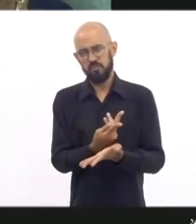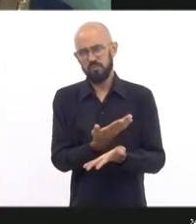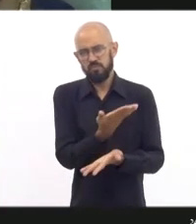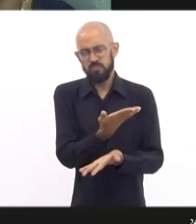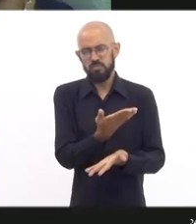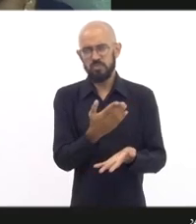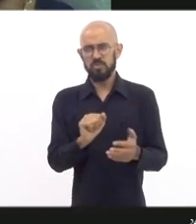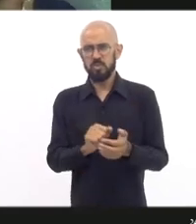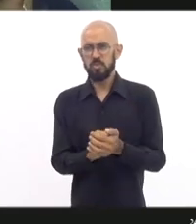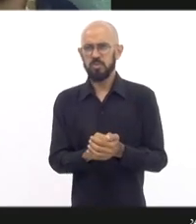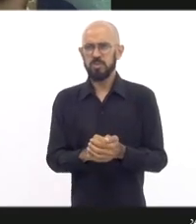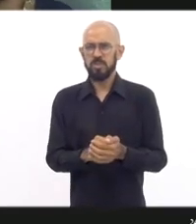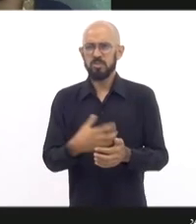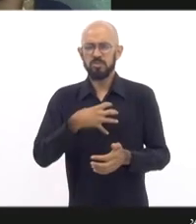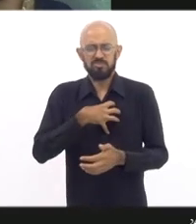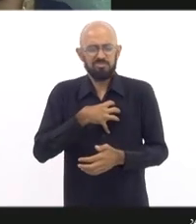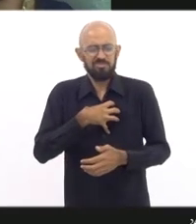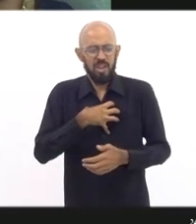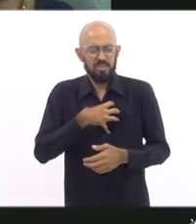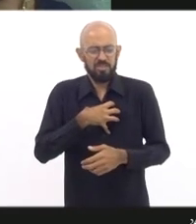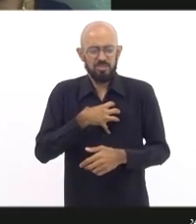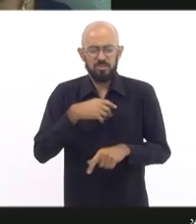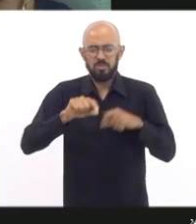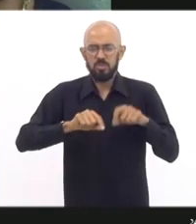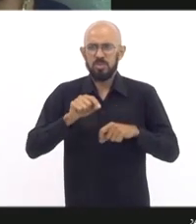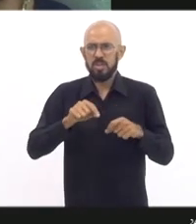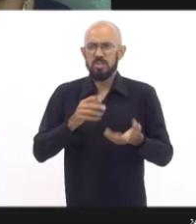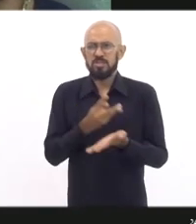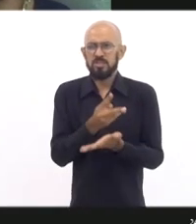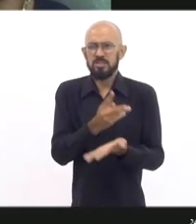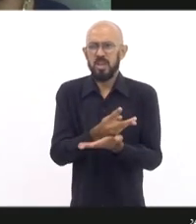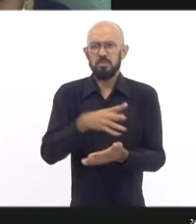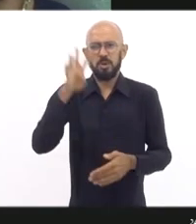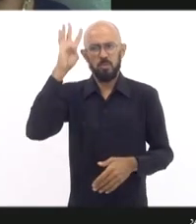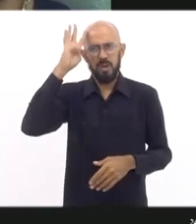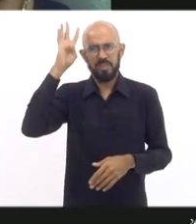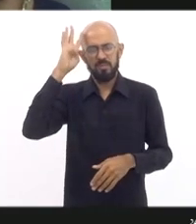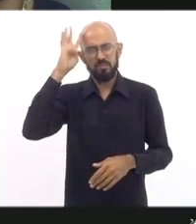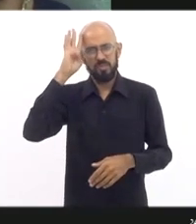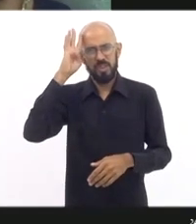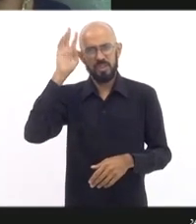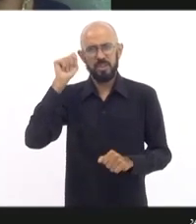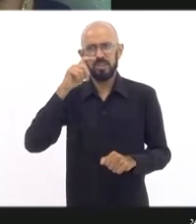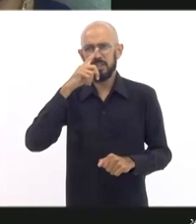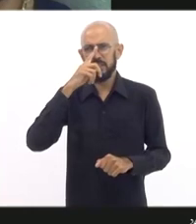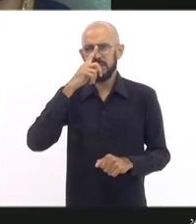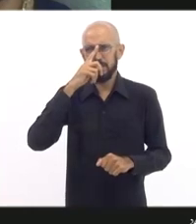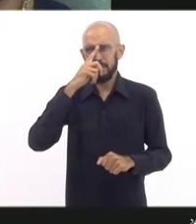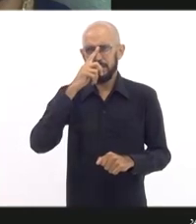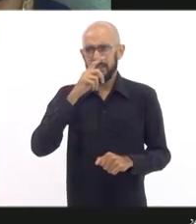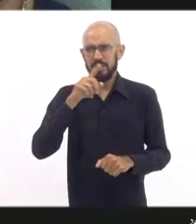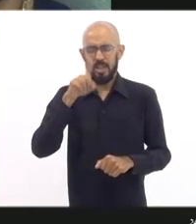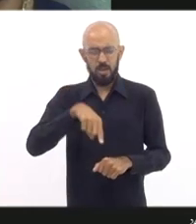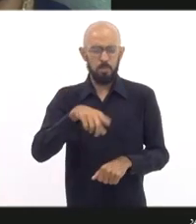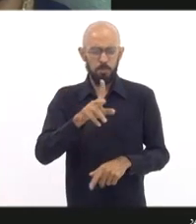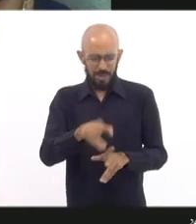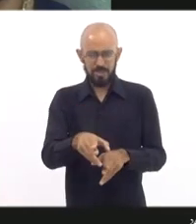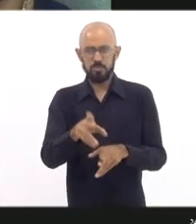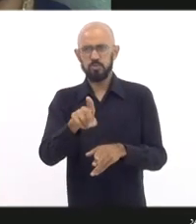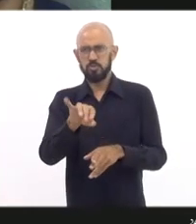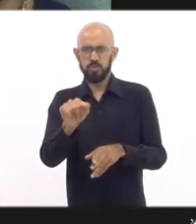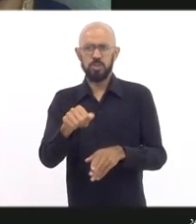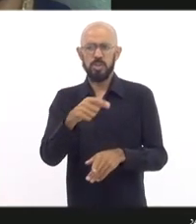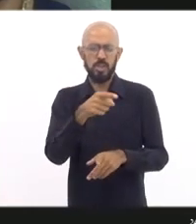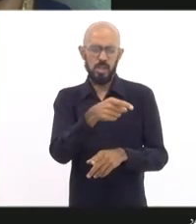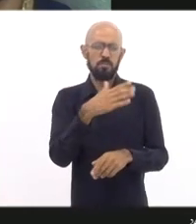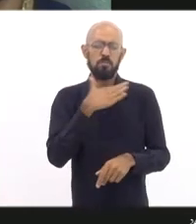fazendo falta, né, dói muito, toda quarta-feira sempre aquela agonia que eu penso, que foi no dia que ele faleceu, e